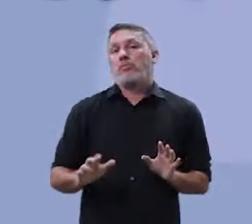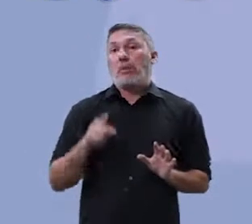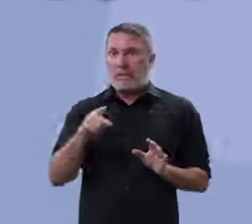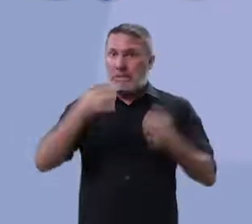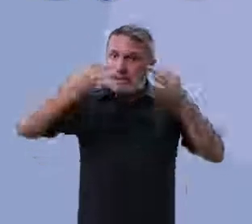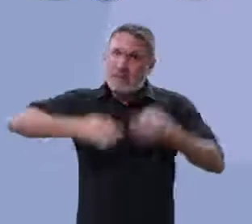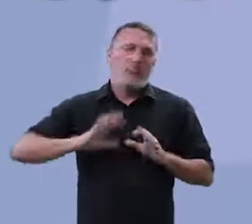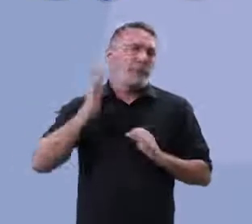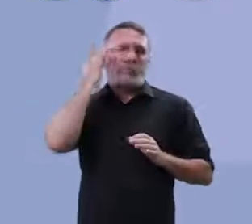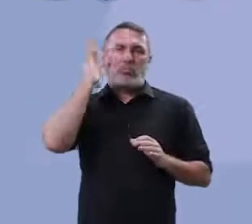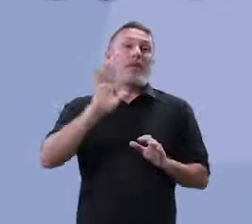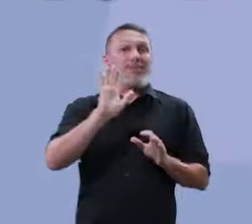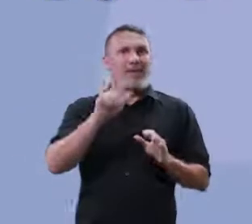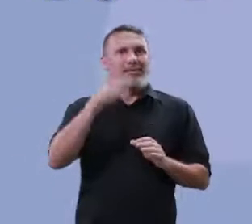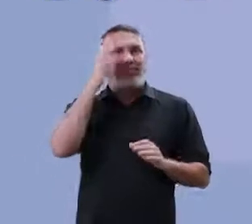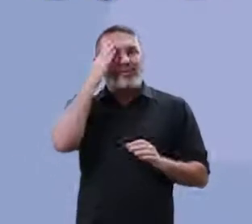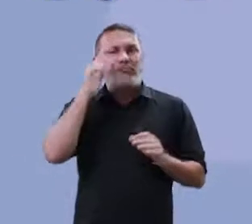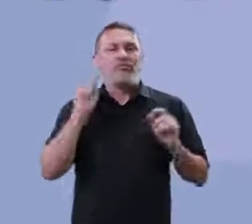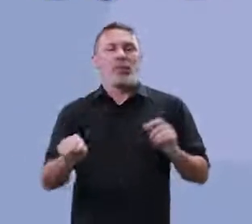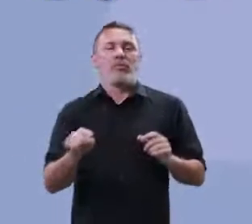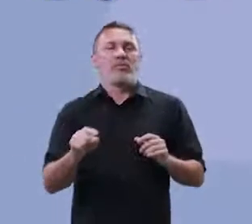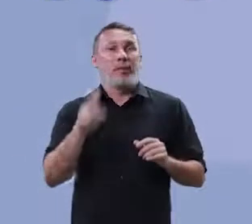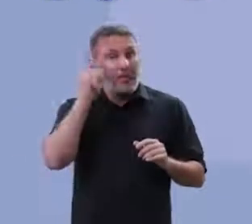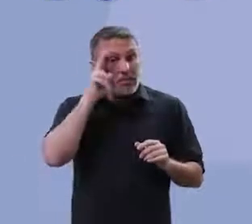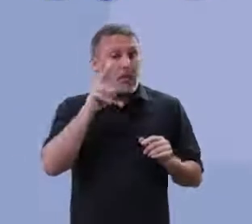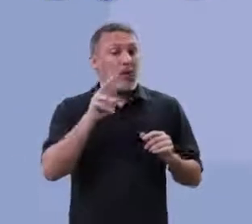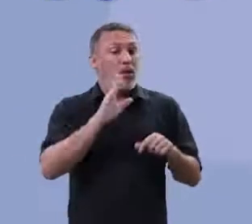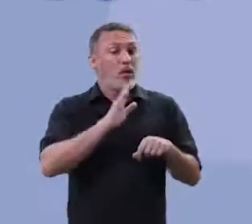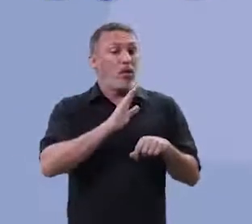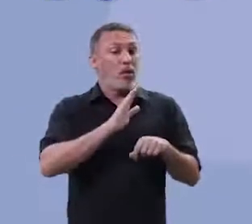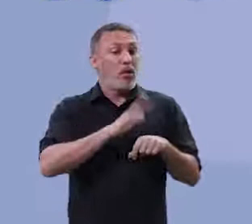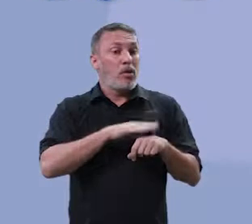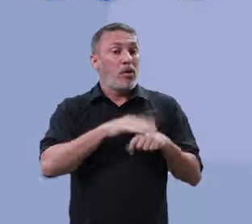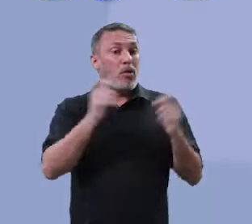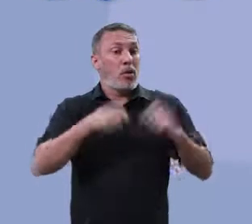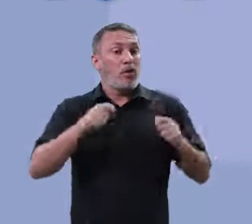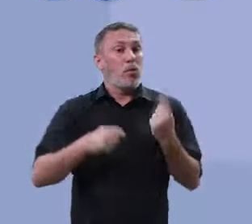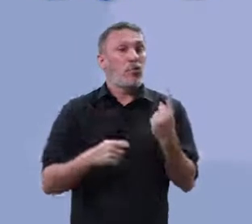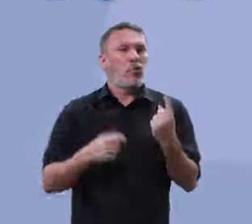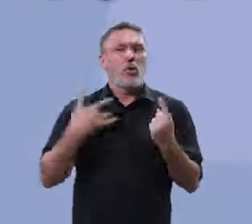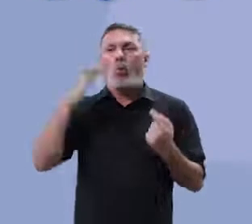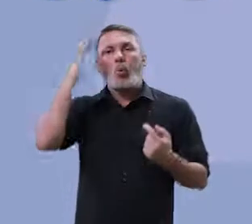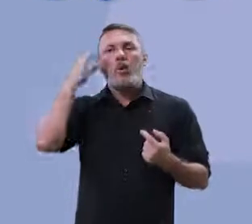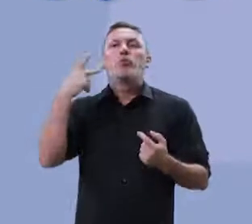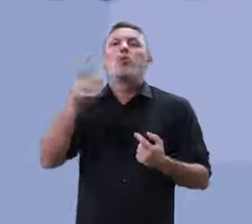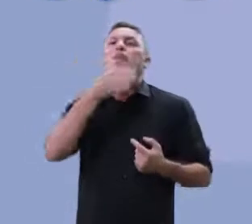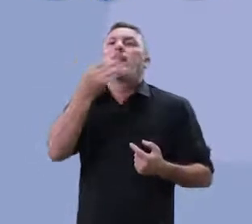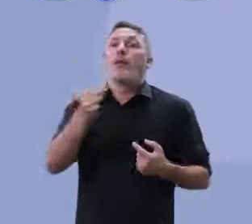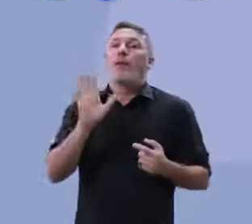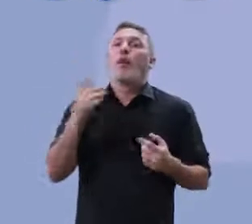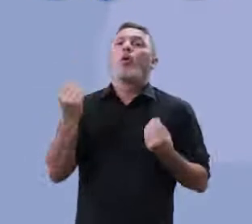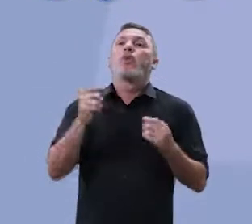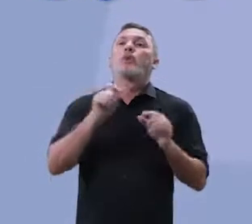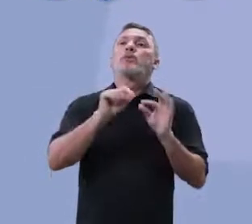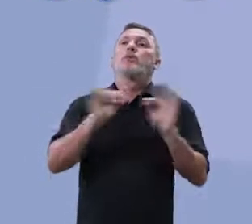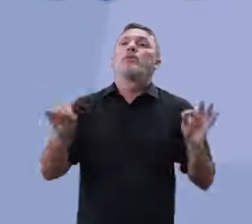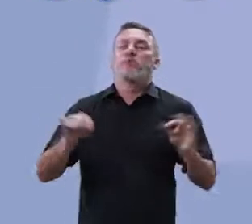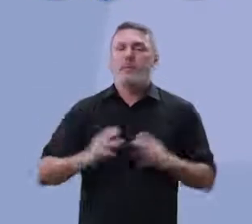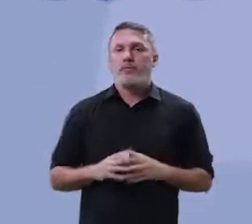mas deu para entender a ideia da competência 1. Lembrando, nós estamos trabalhando a competência 1. Não quero saber o ela escreveu, mas como ela escreveu.